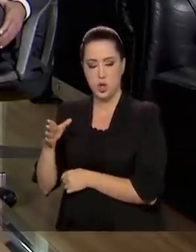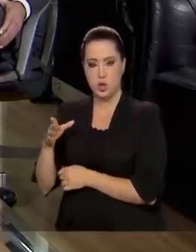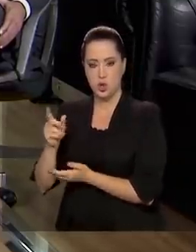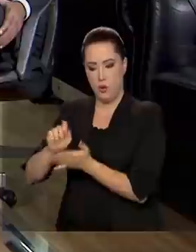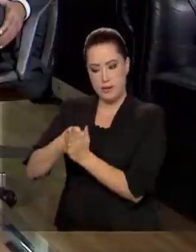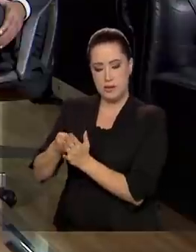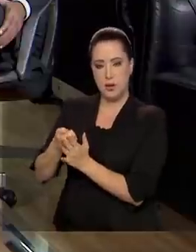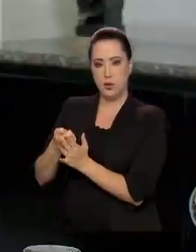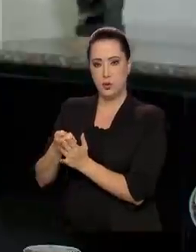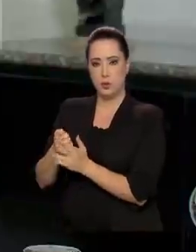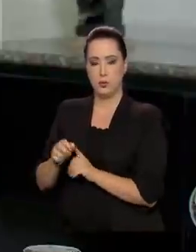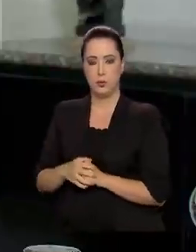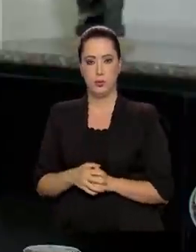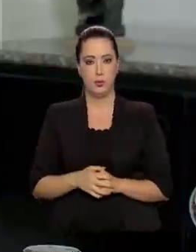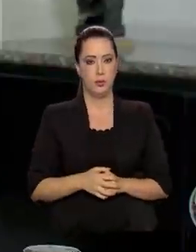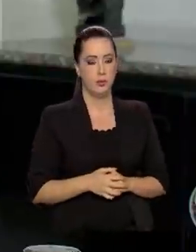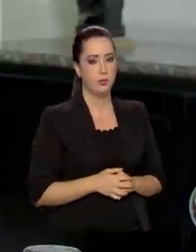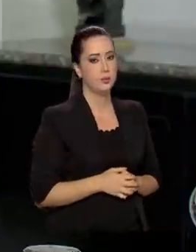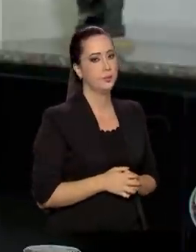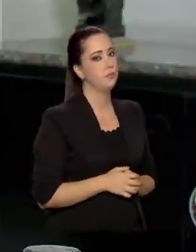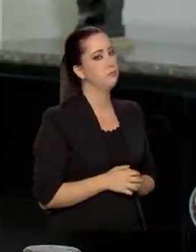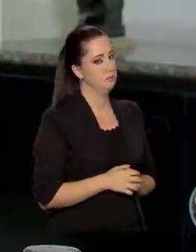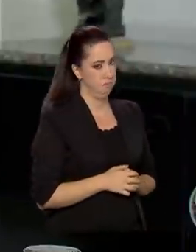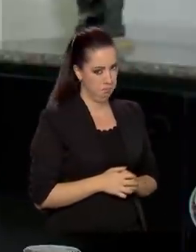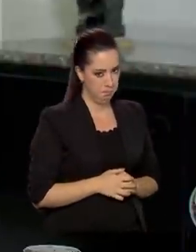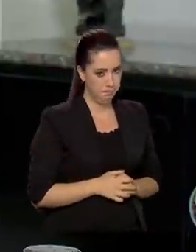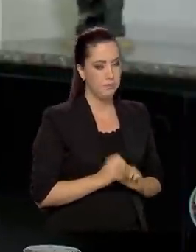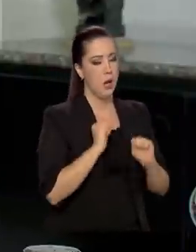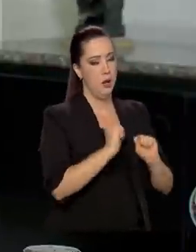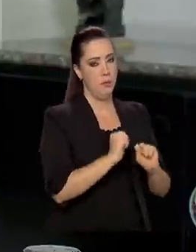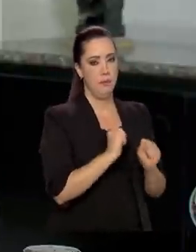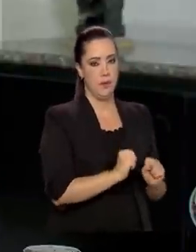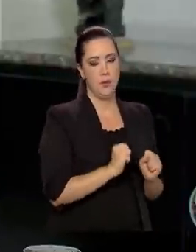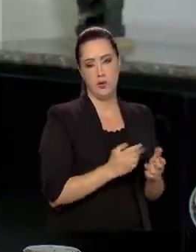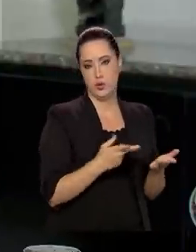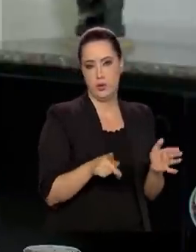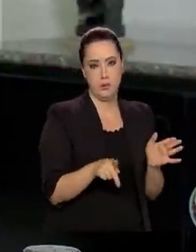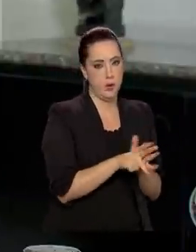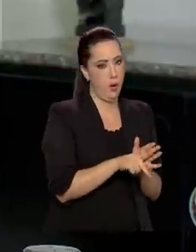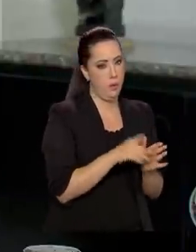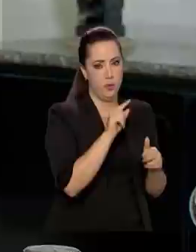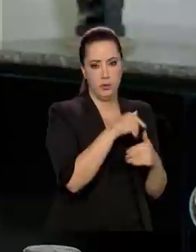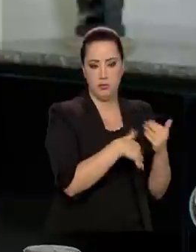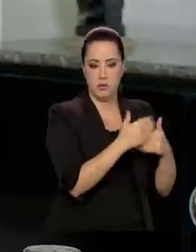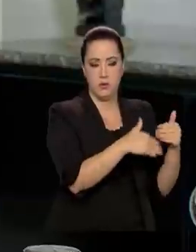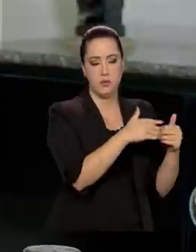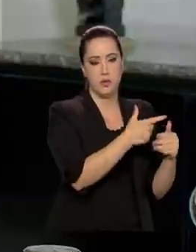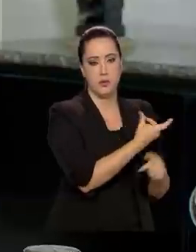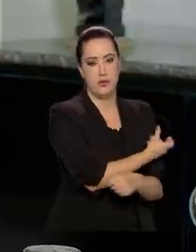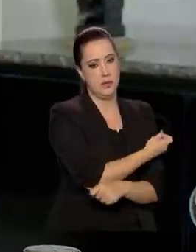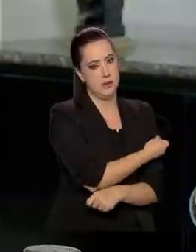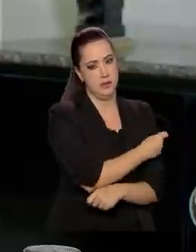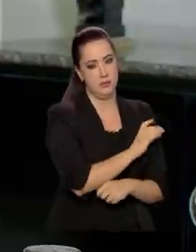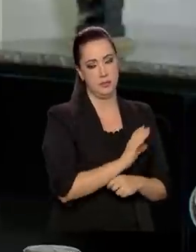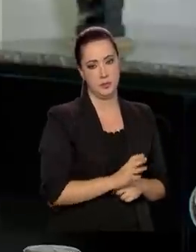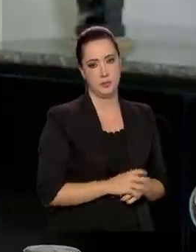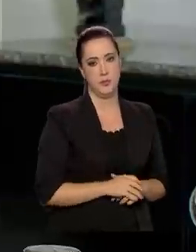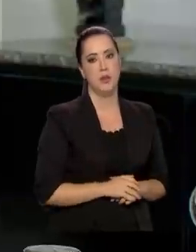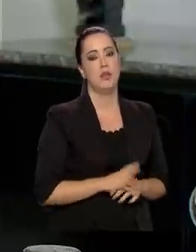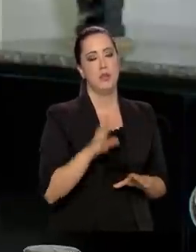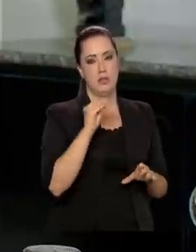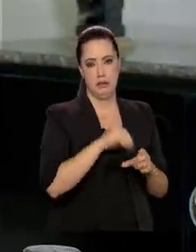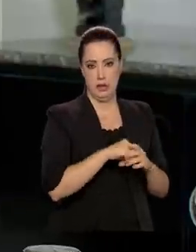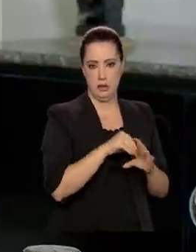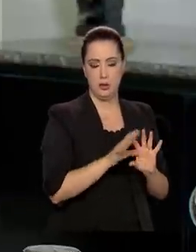é importante colocar? Faz parte do processo de desenvolvimento da vacina. E dentro